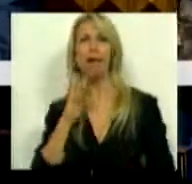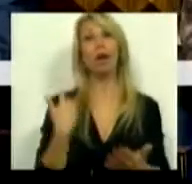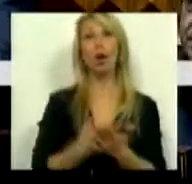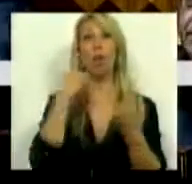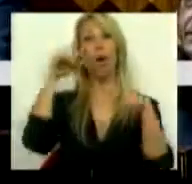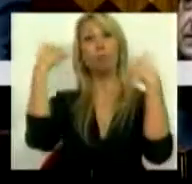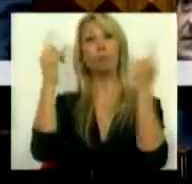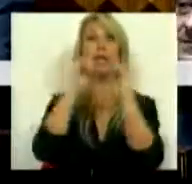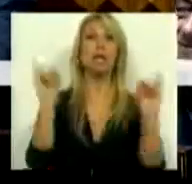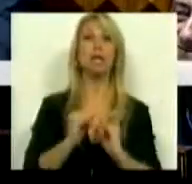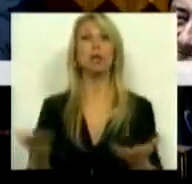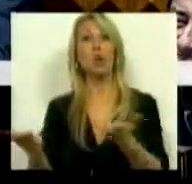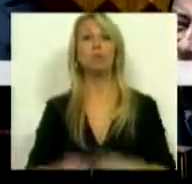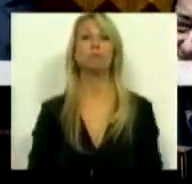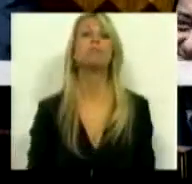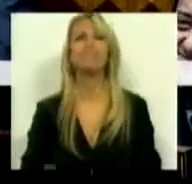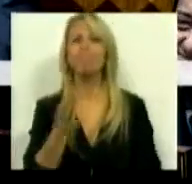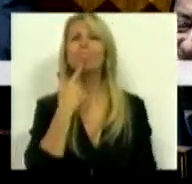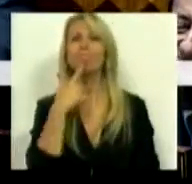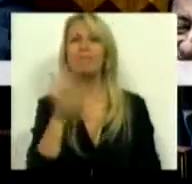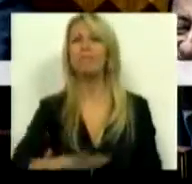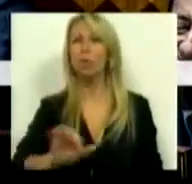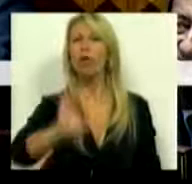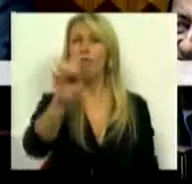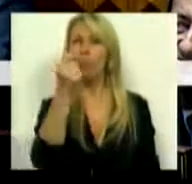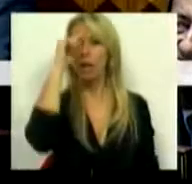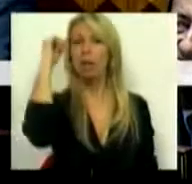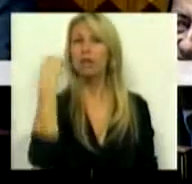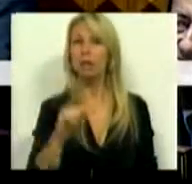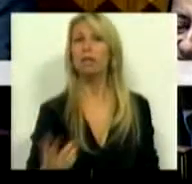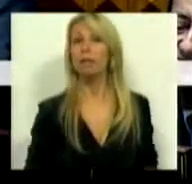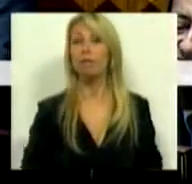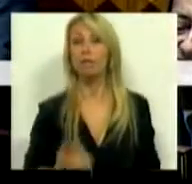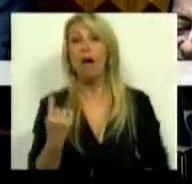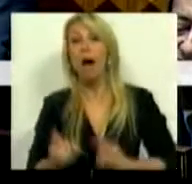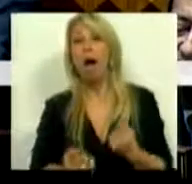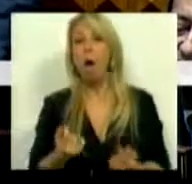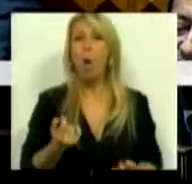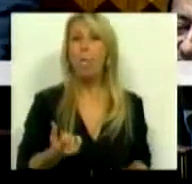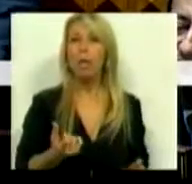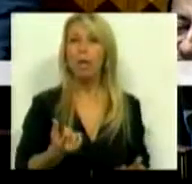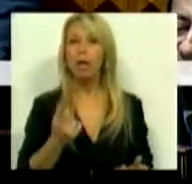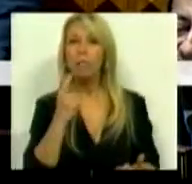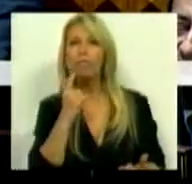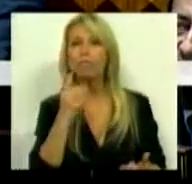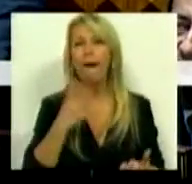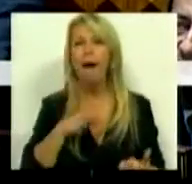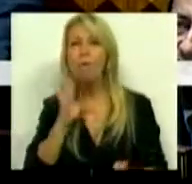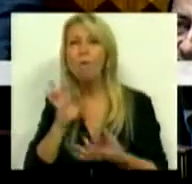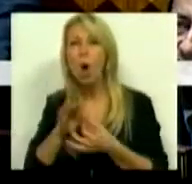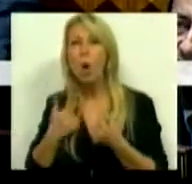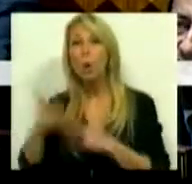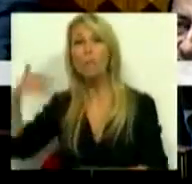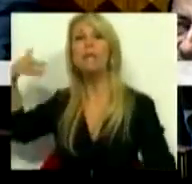percebo que o Sr. Ministro está numa situação particularmente difícil e, por vezes, tem essa tentação de voltar-se para trás, para o passado, e